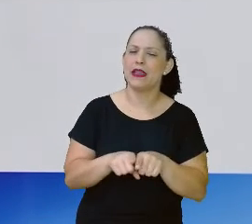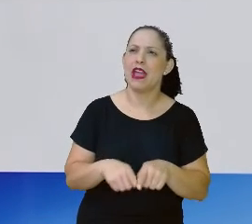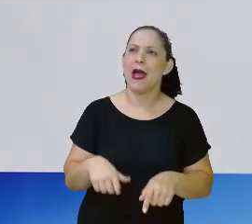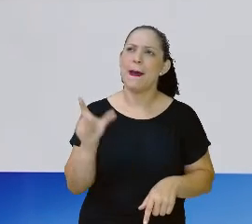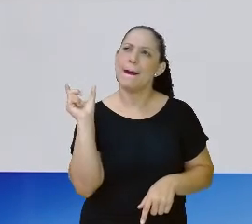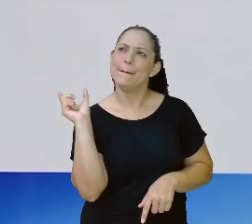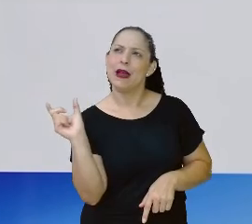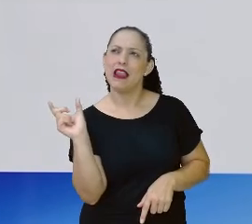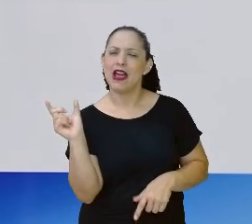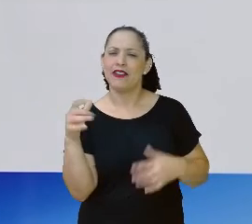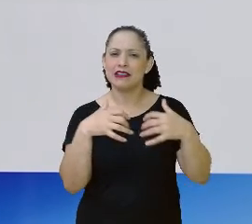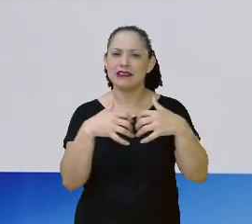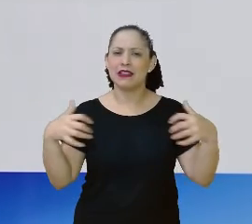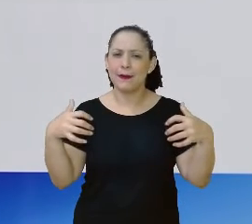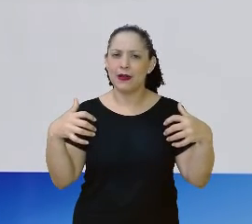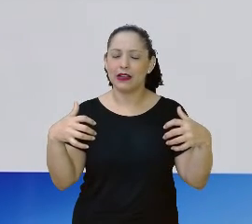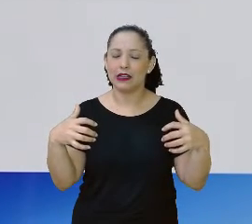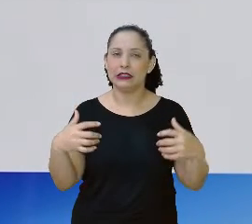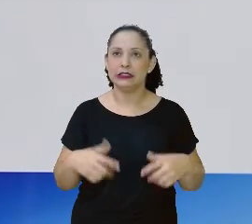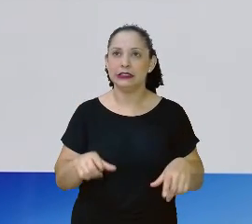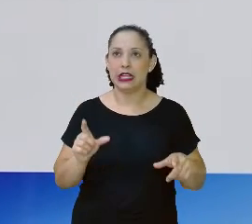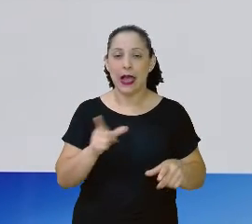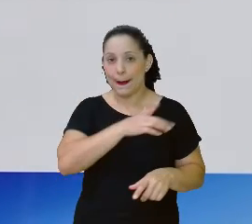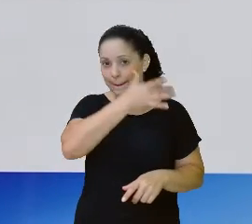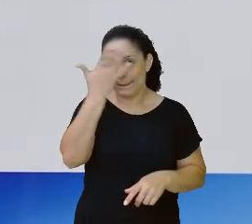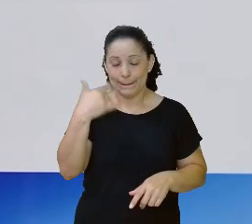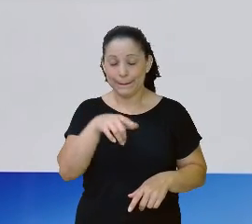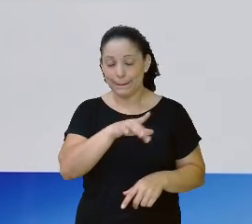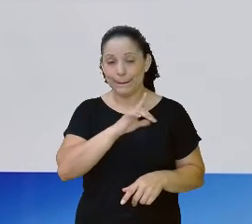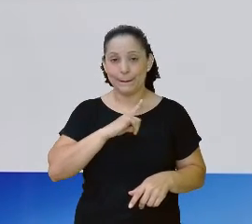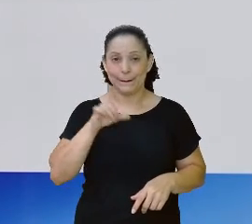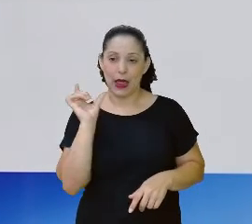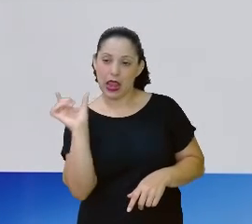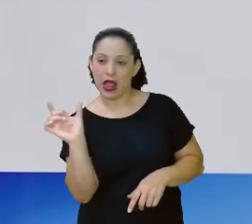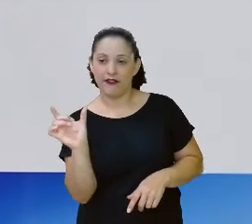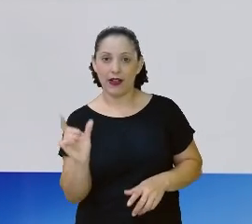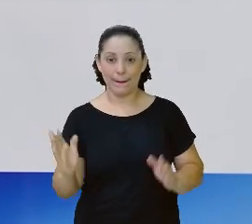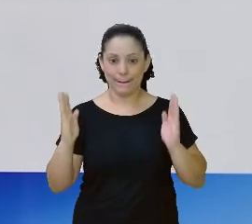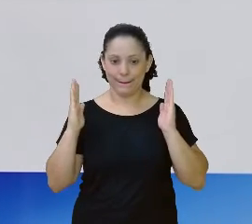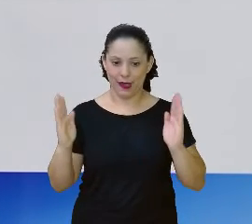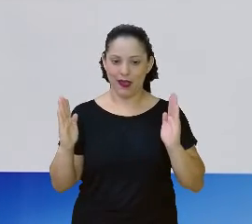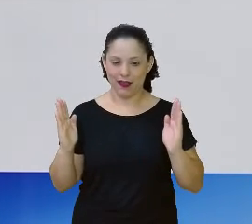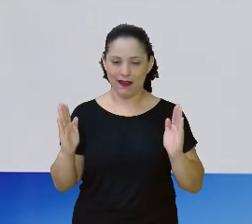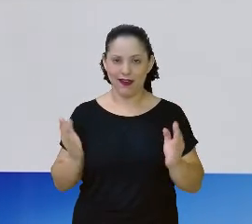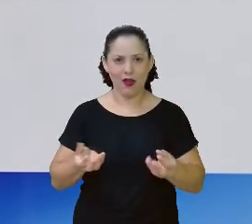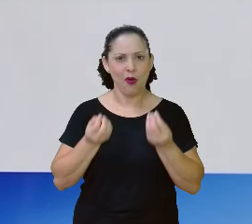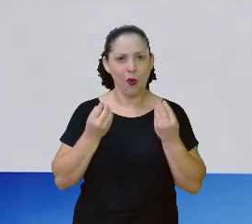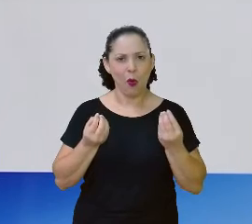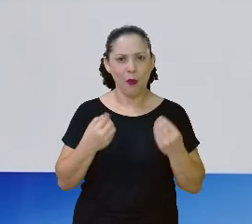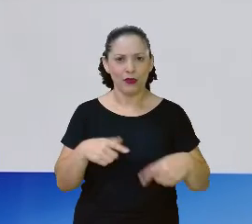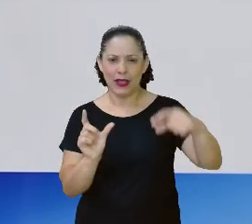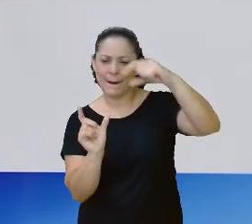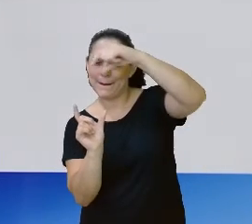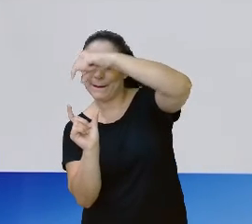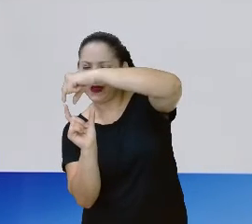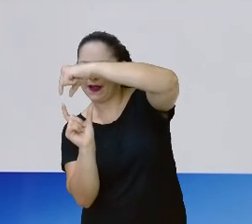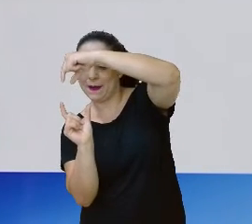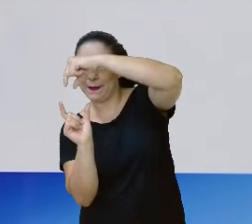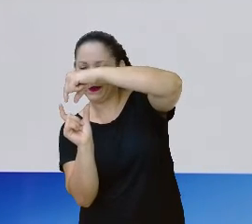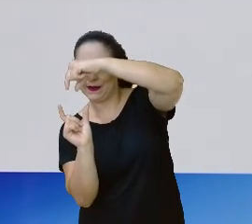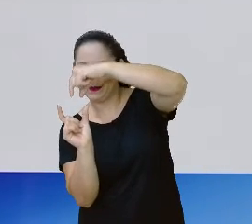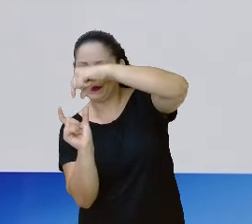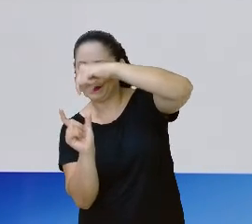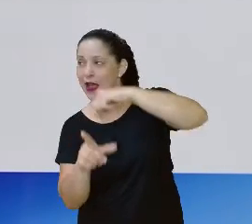palavra transplante. Nossa, transplante não é tão fácil de separar. Vai no dicionário, lá vai estar te explicando como